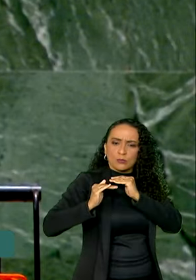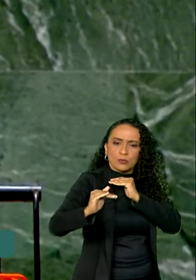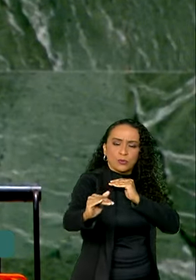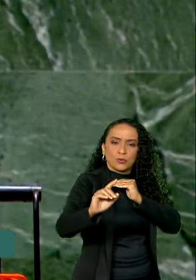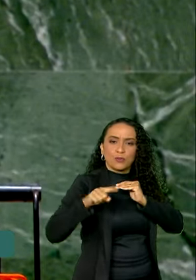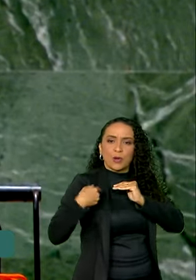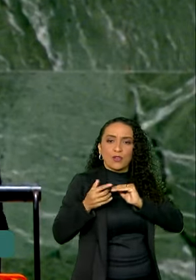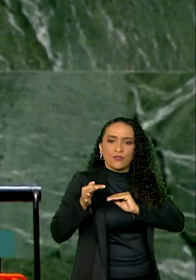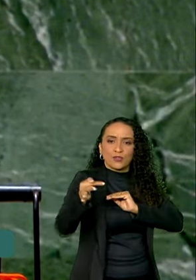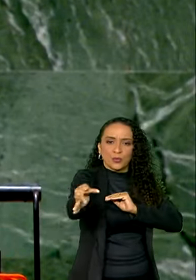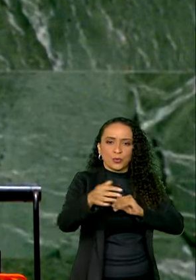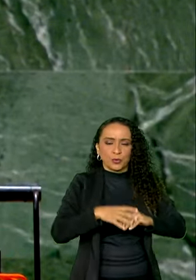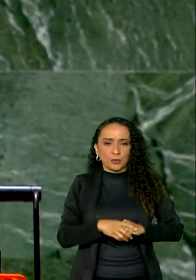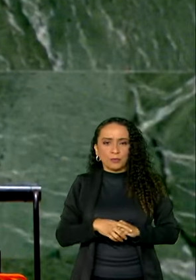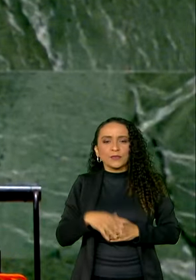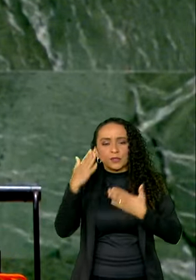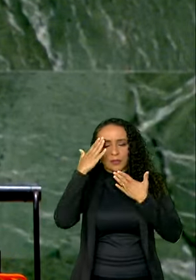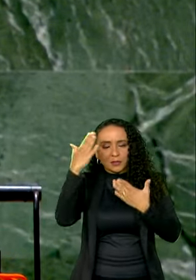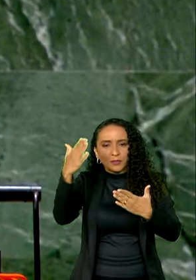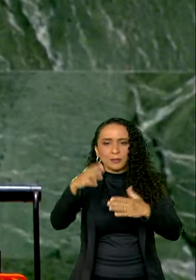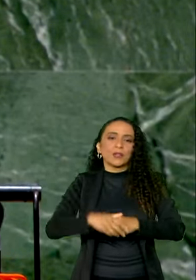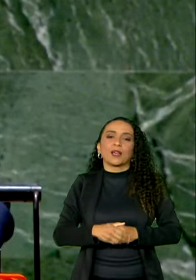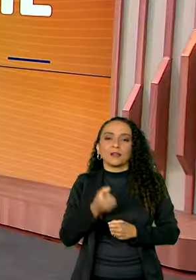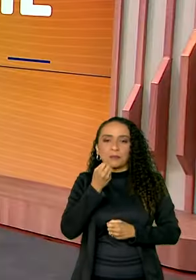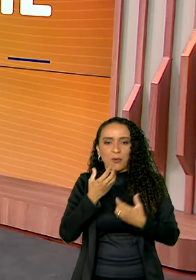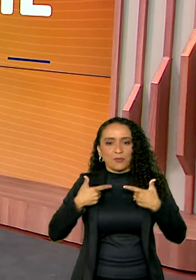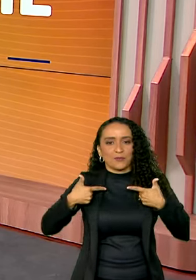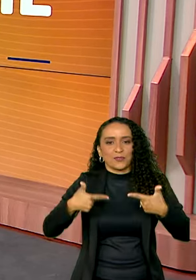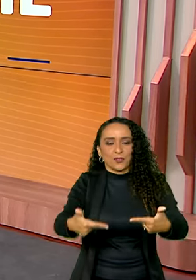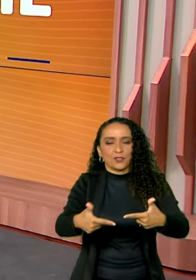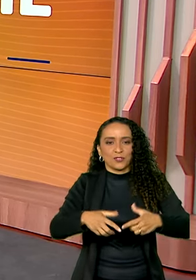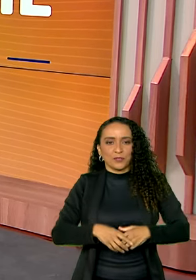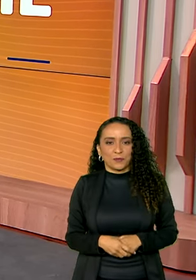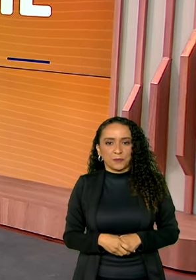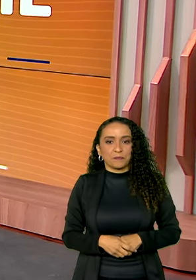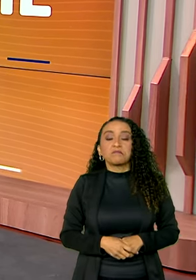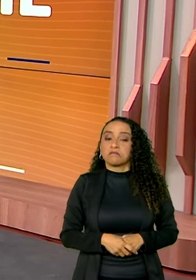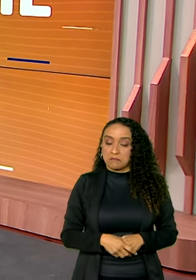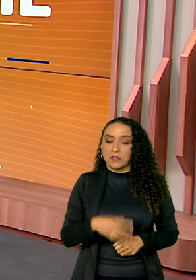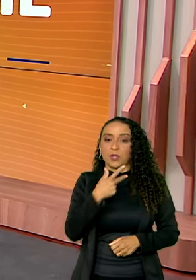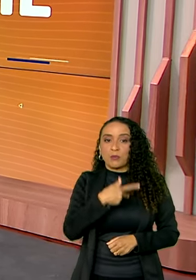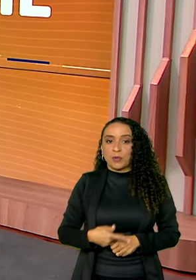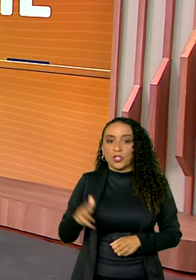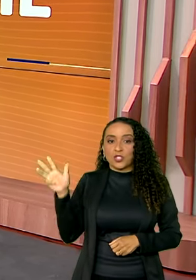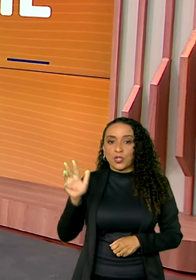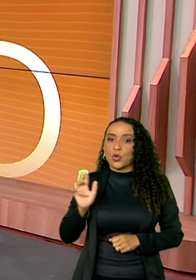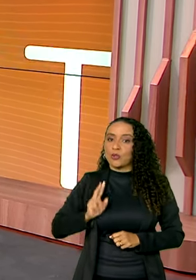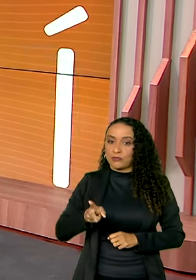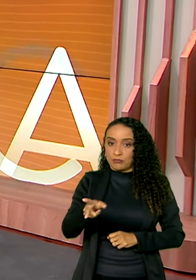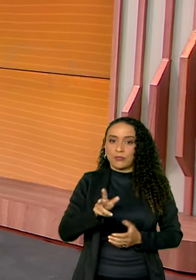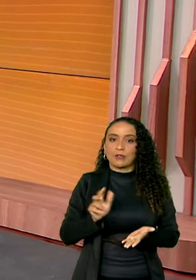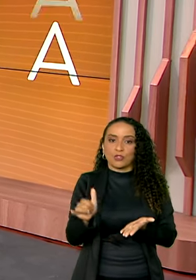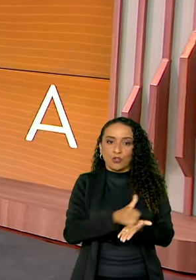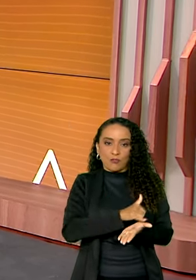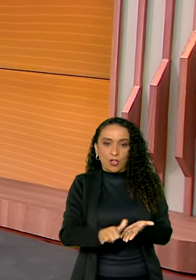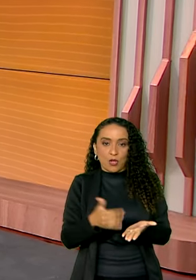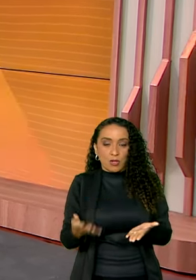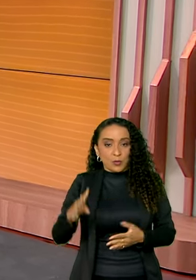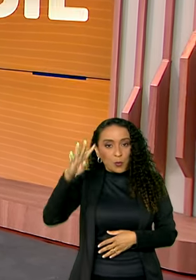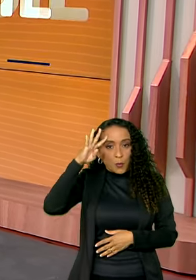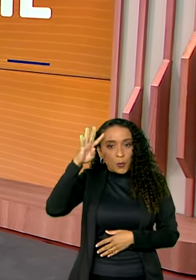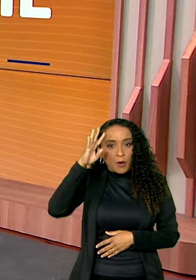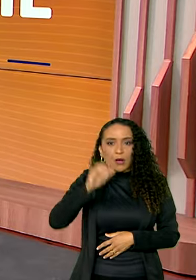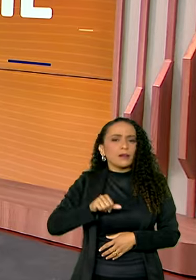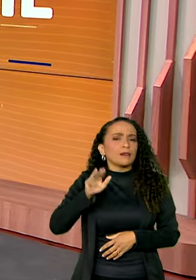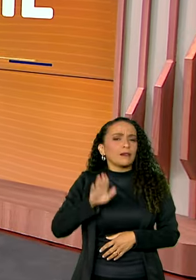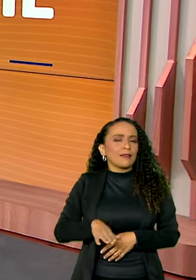para o futuro. Muito obrigado e boa sorte. Pois é, o presidente Lula segue em Nova Iorque nesta quarta